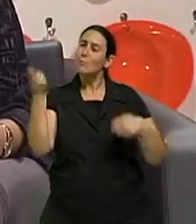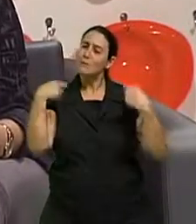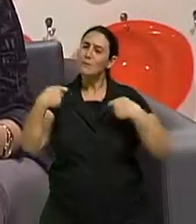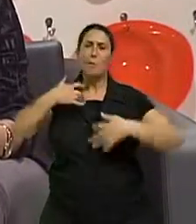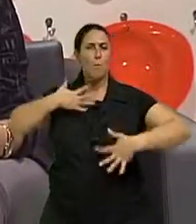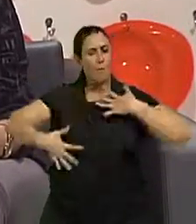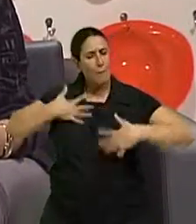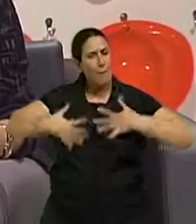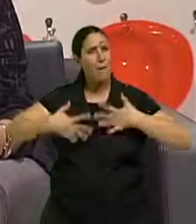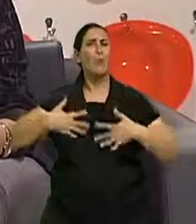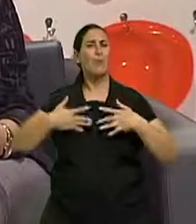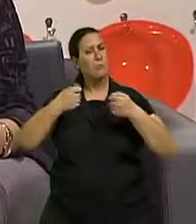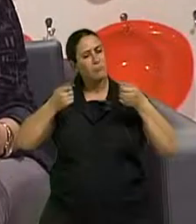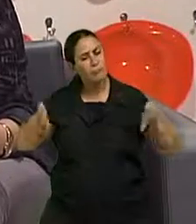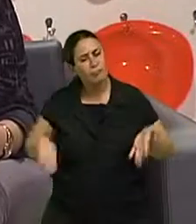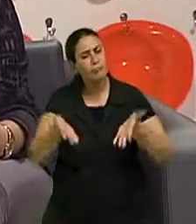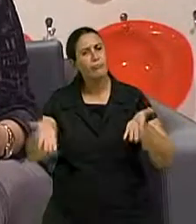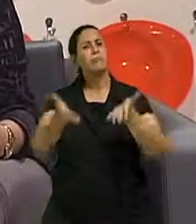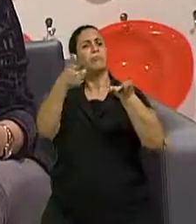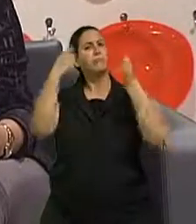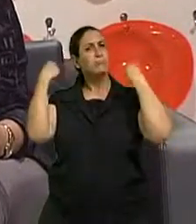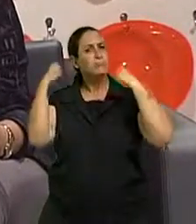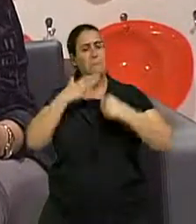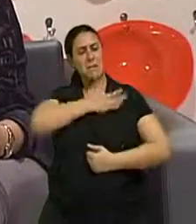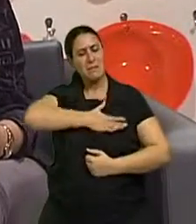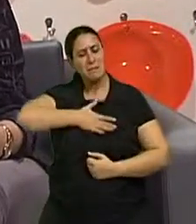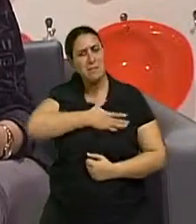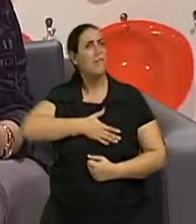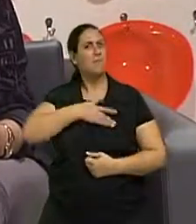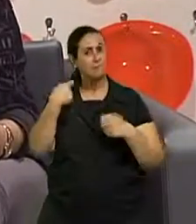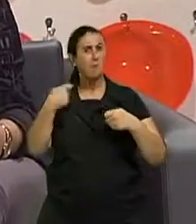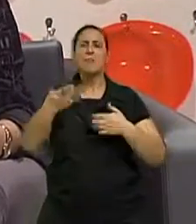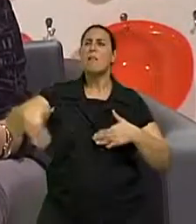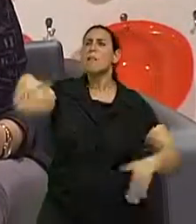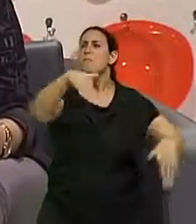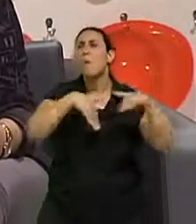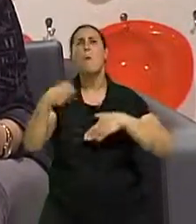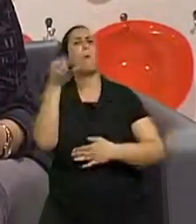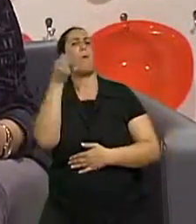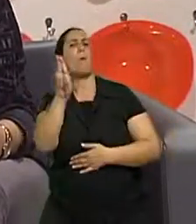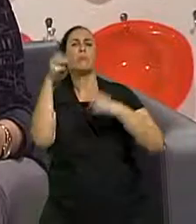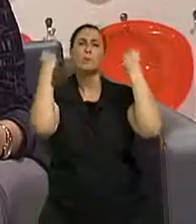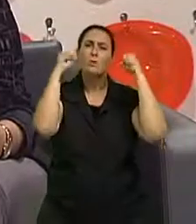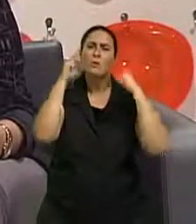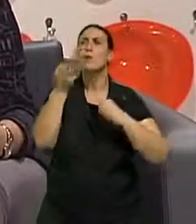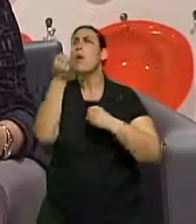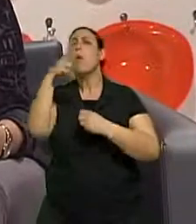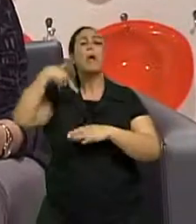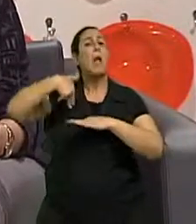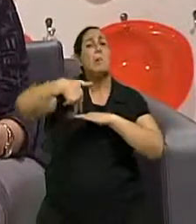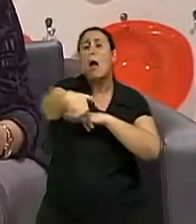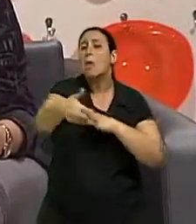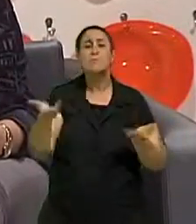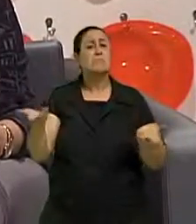Coloque ele em movimento. Procure um movimento que sinta prazer em fazer. Seja natação, seja ginástica, seja caminhada